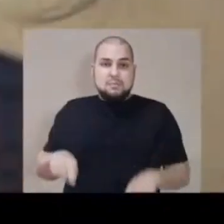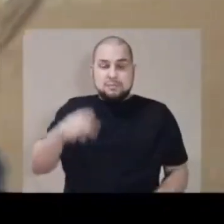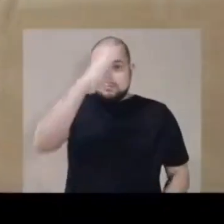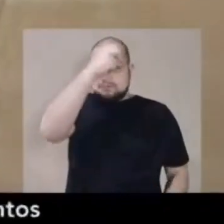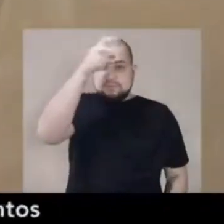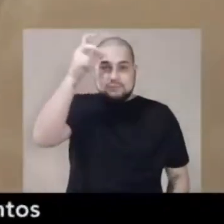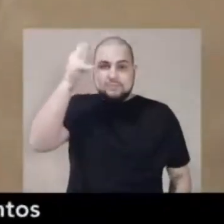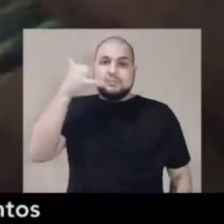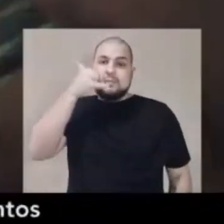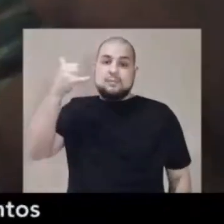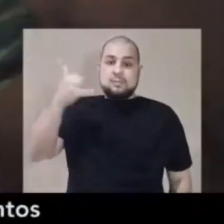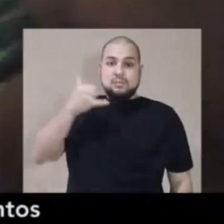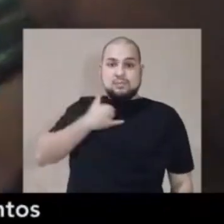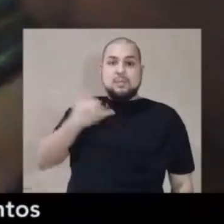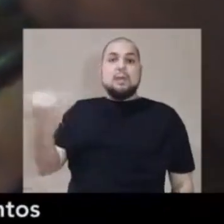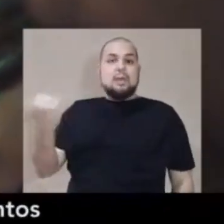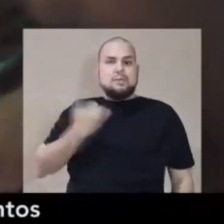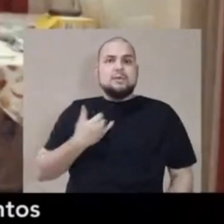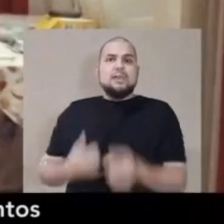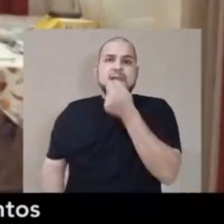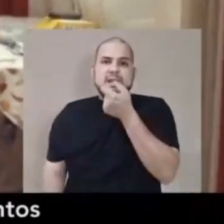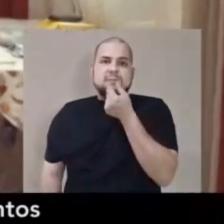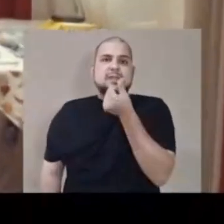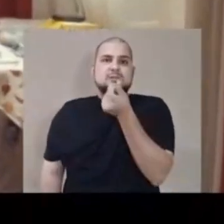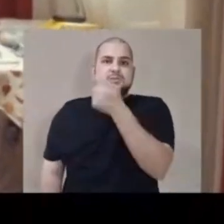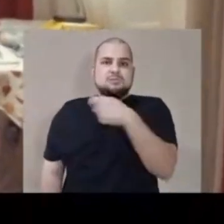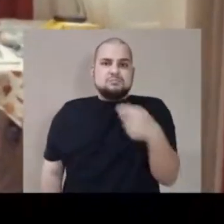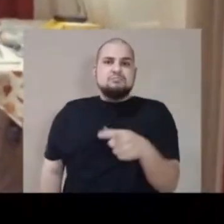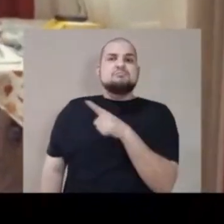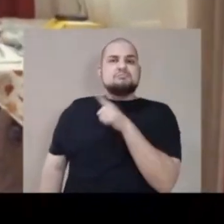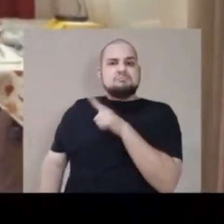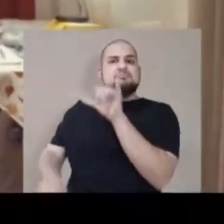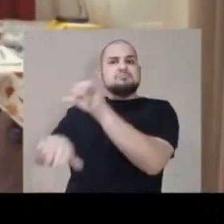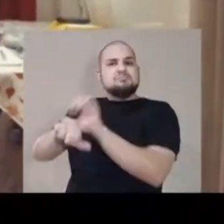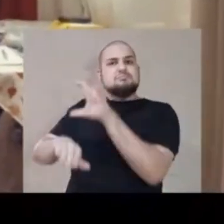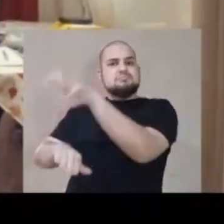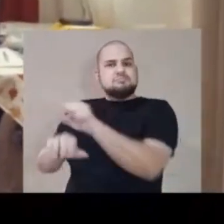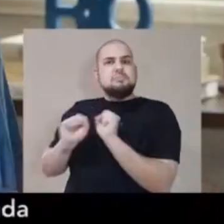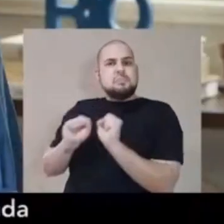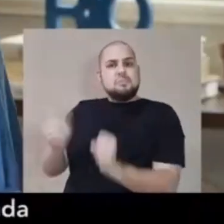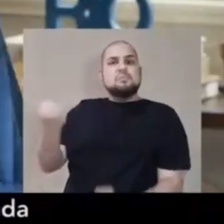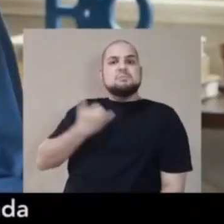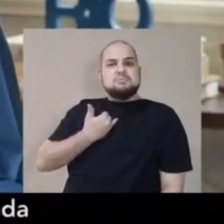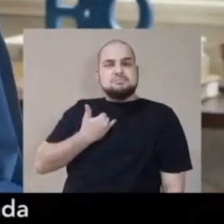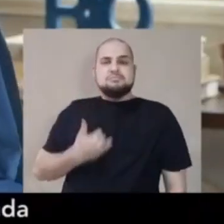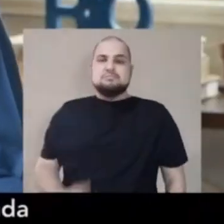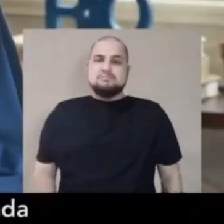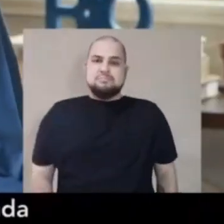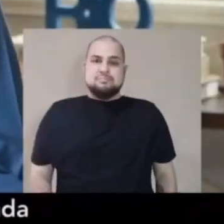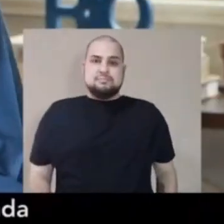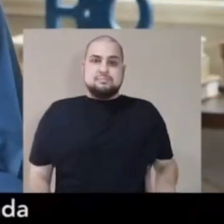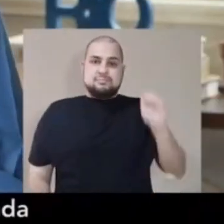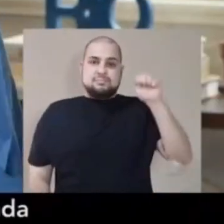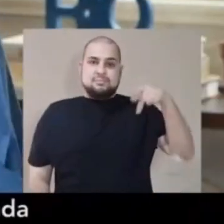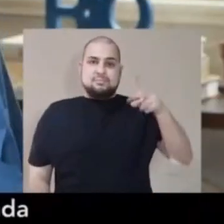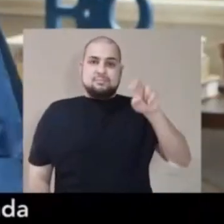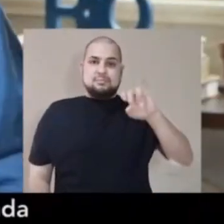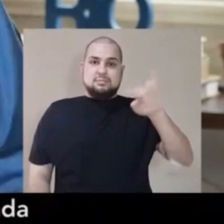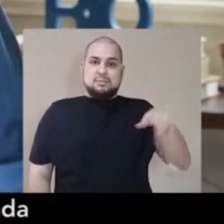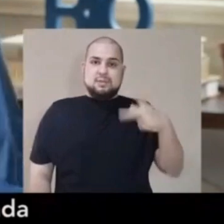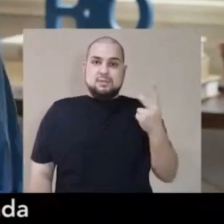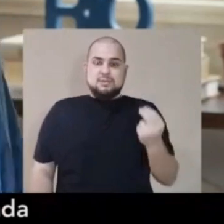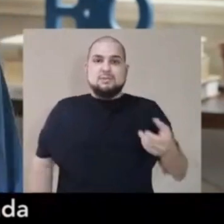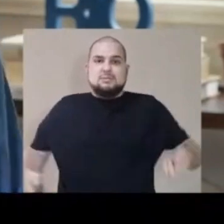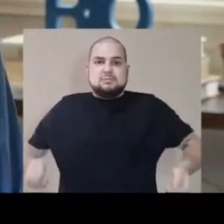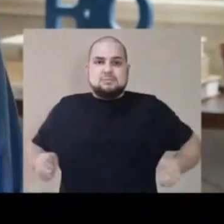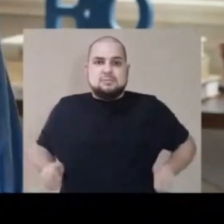prefeitura Ligavam para minha casa, falavam Os medicamentos estão aqui para 6 meses, você pode vir buscar O Andrezinho, um cadeirante que teve a sua vida